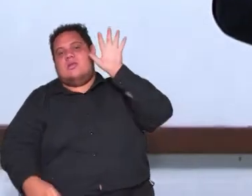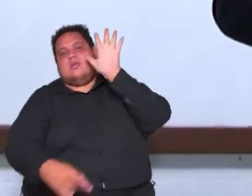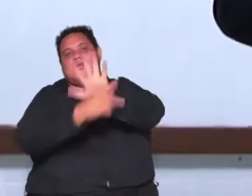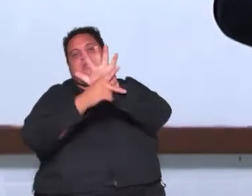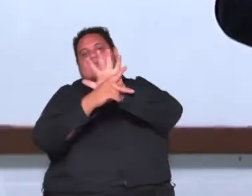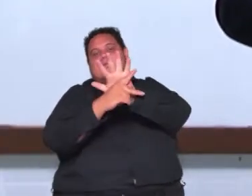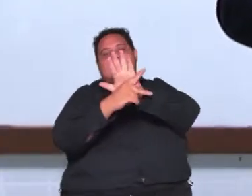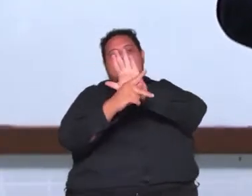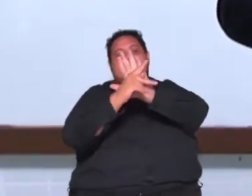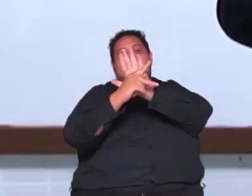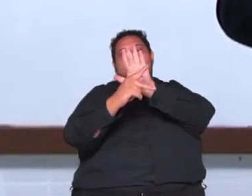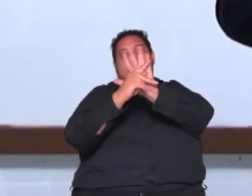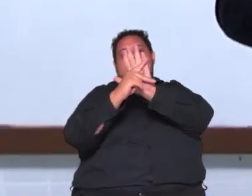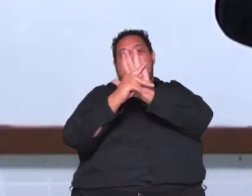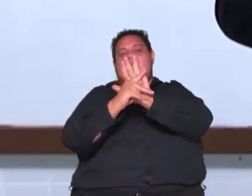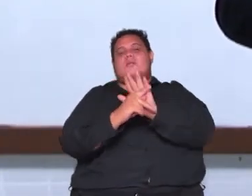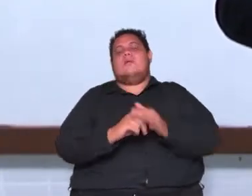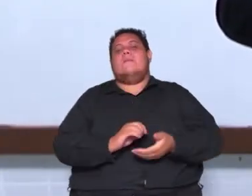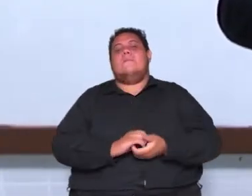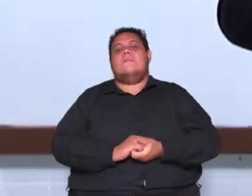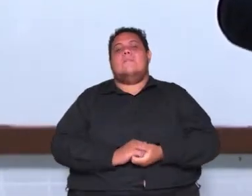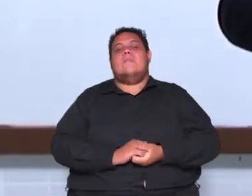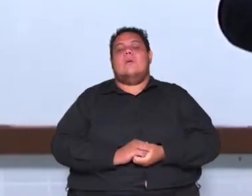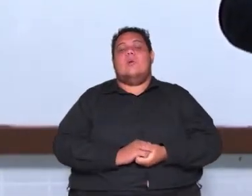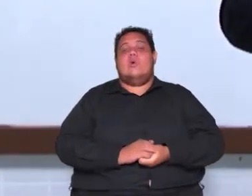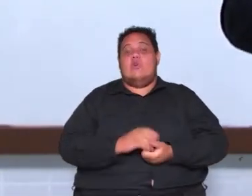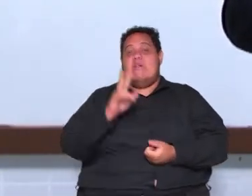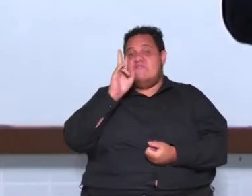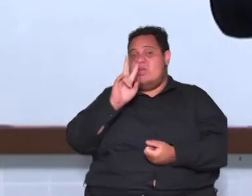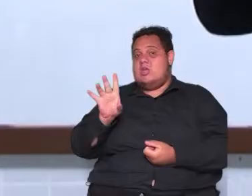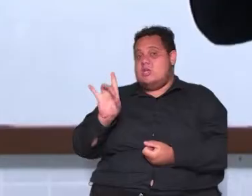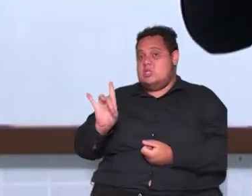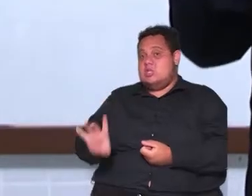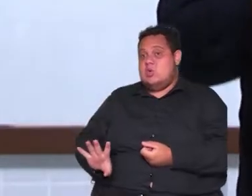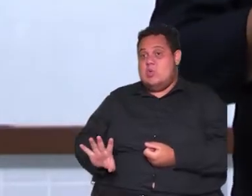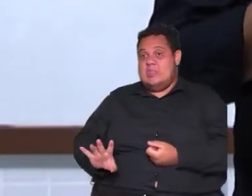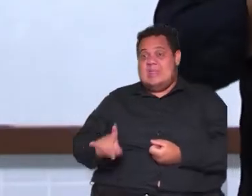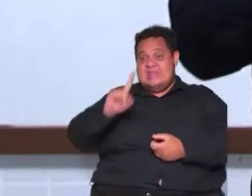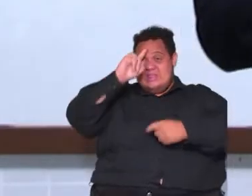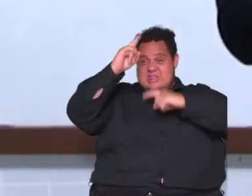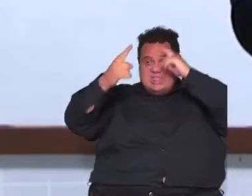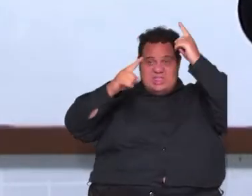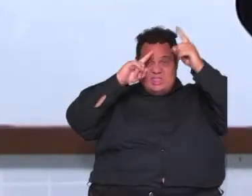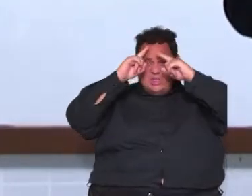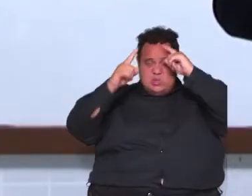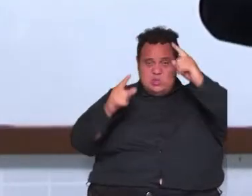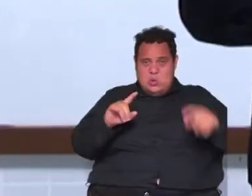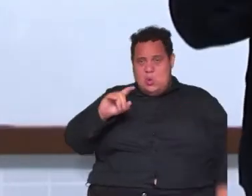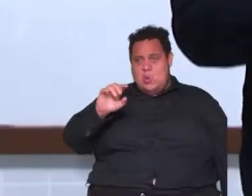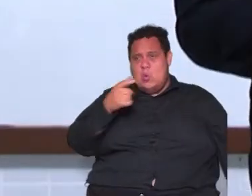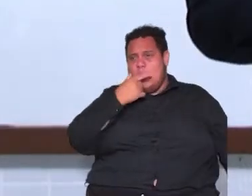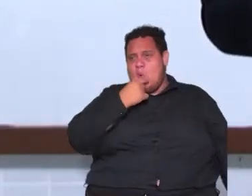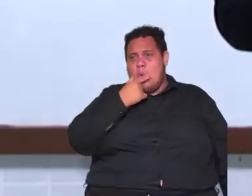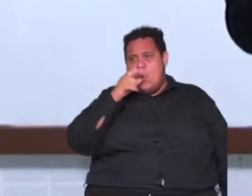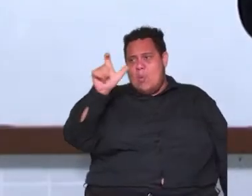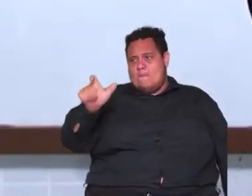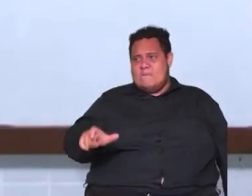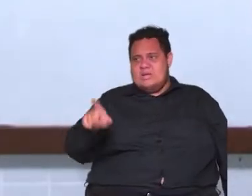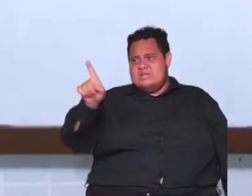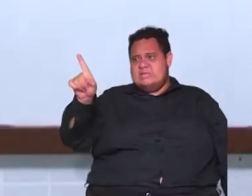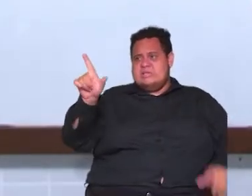propriedade olha só olha só as ideias de John Locke todo homem